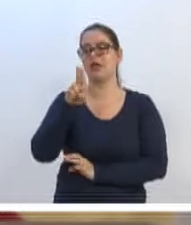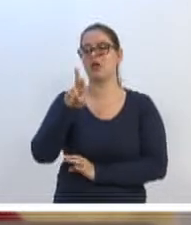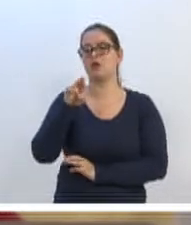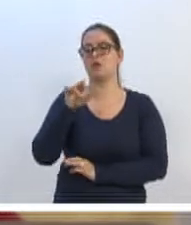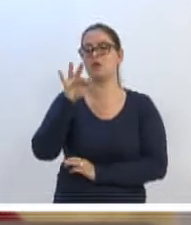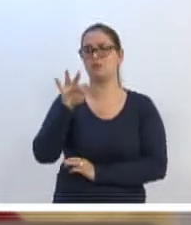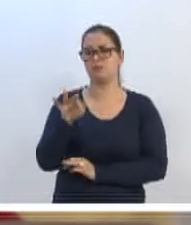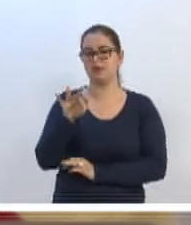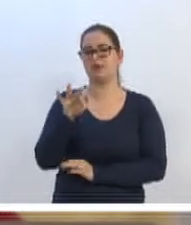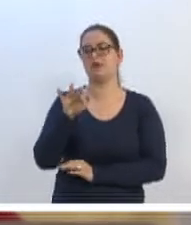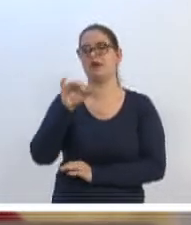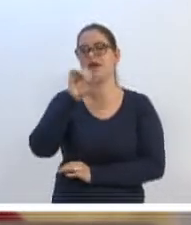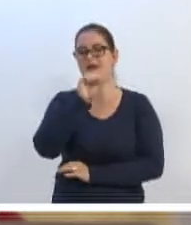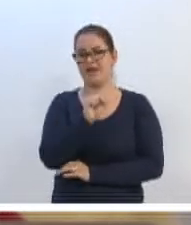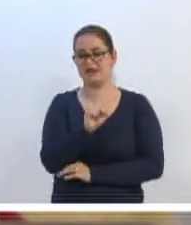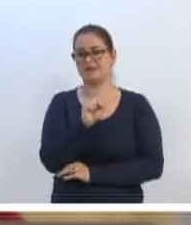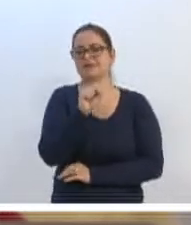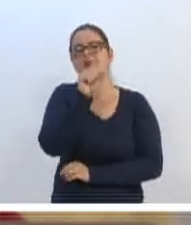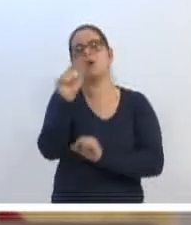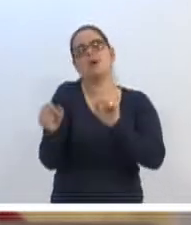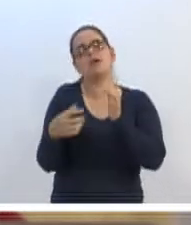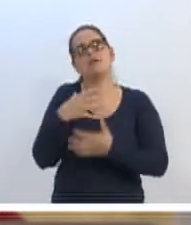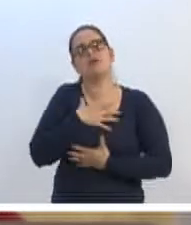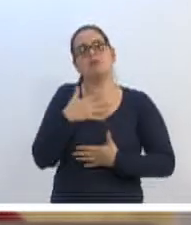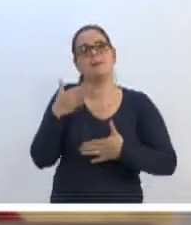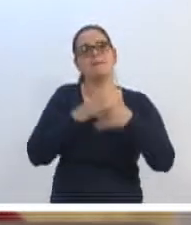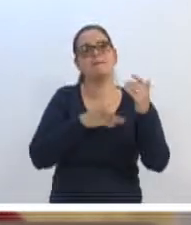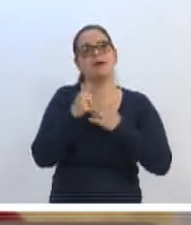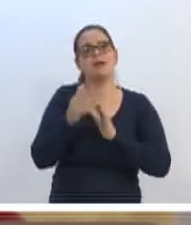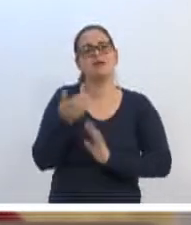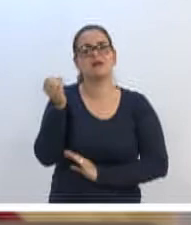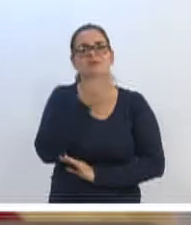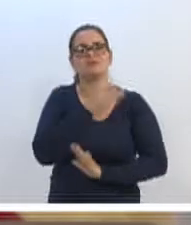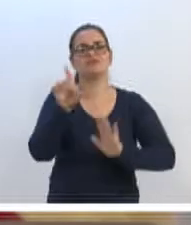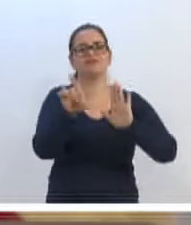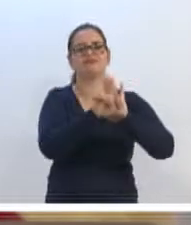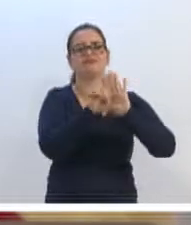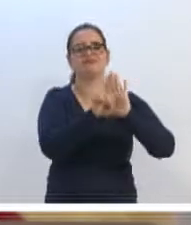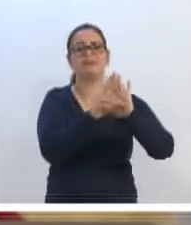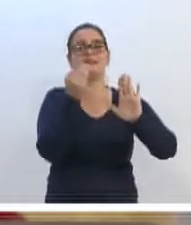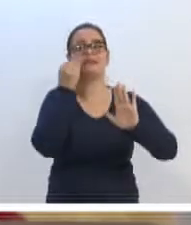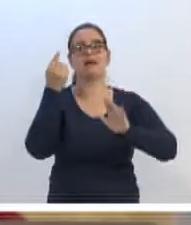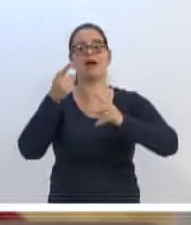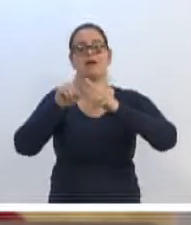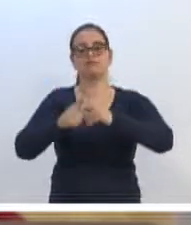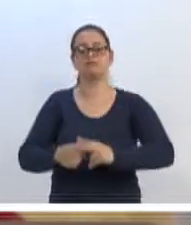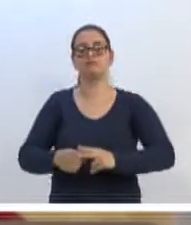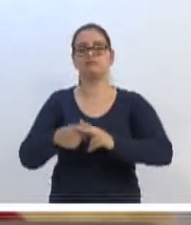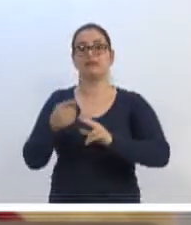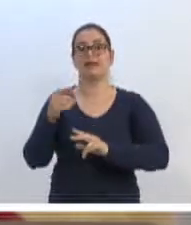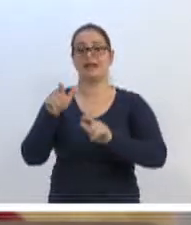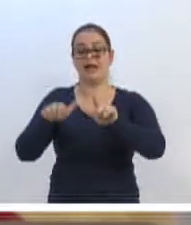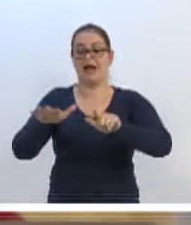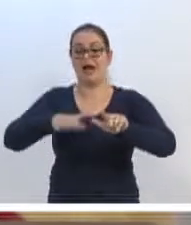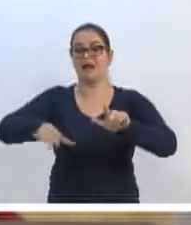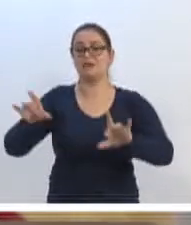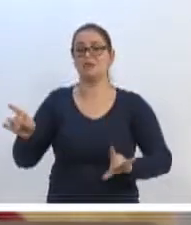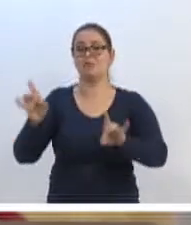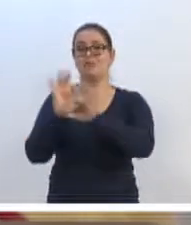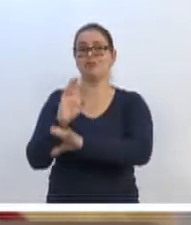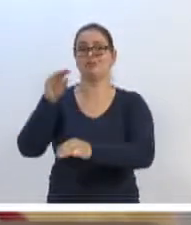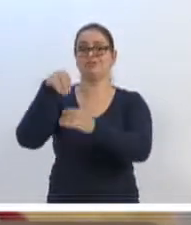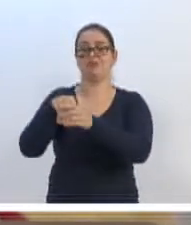Para que vocês entendam, a Reurbi é uma forma prática, através da nova legislação, para tentar regularizar aquelas áreas que já estão consolidadas no